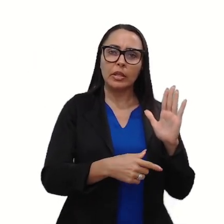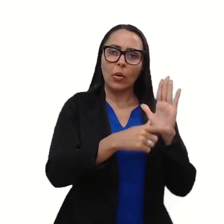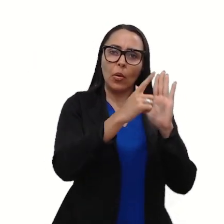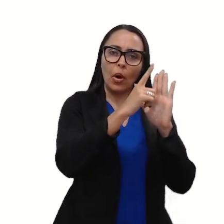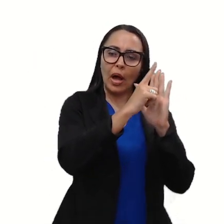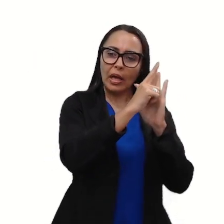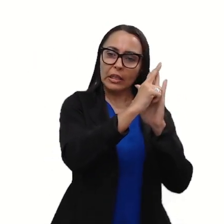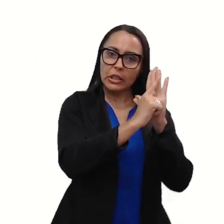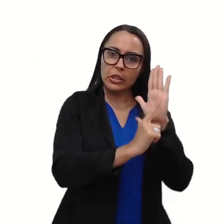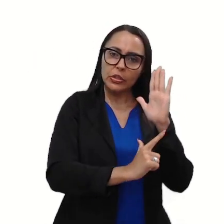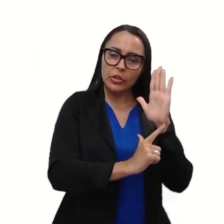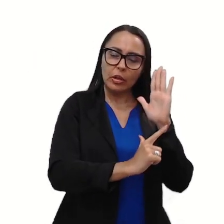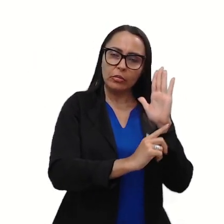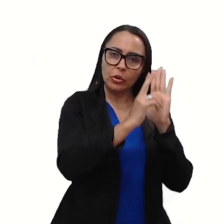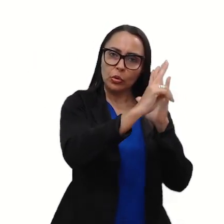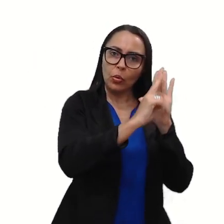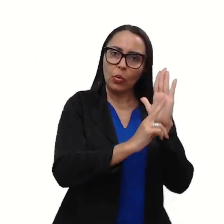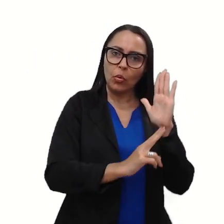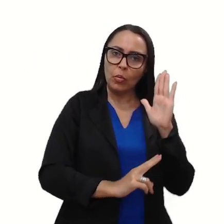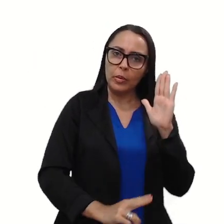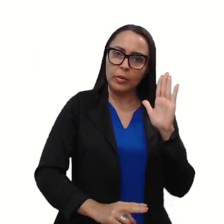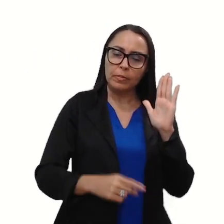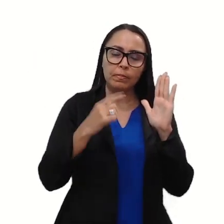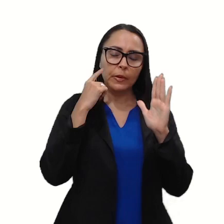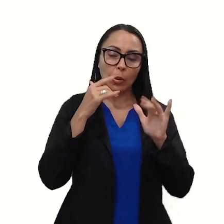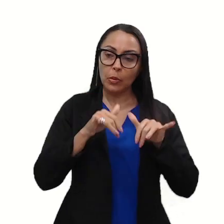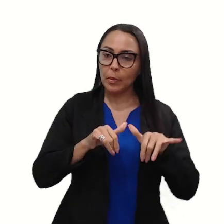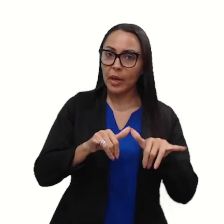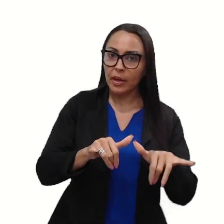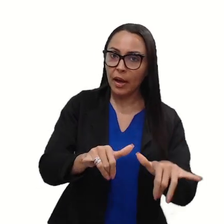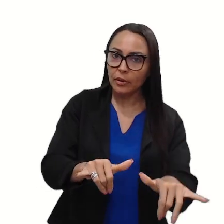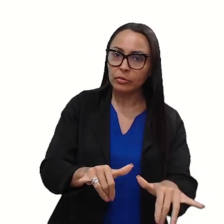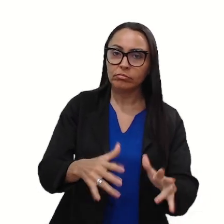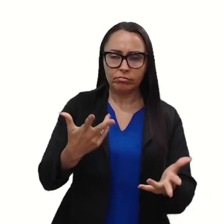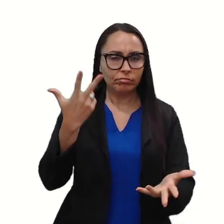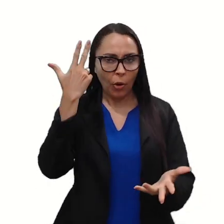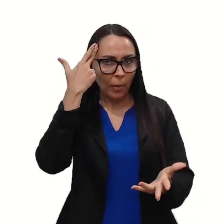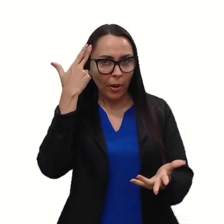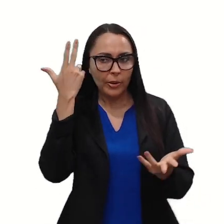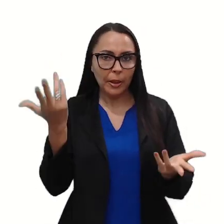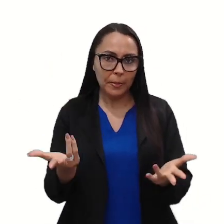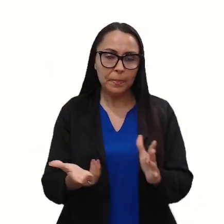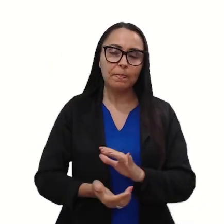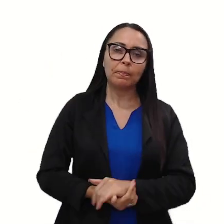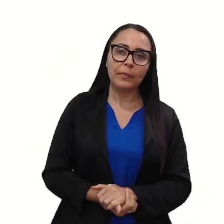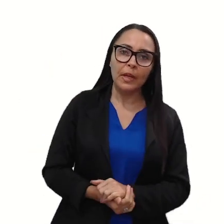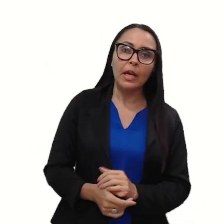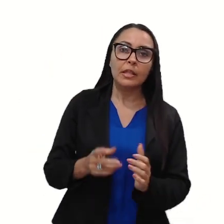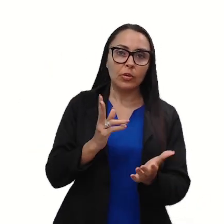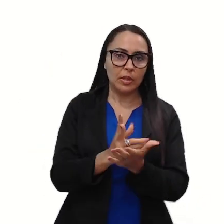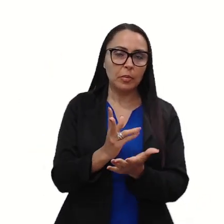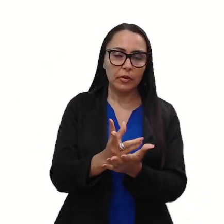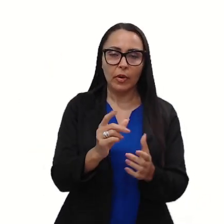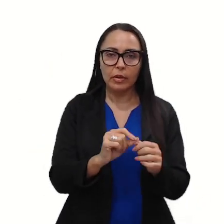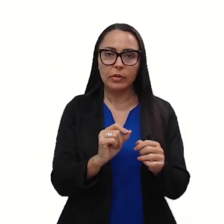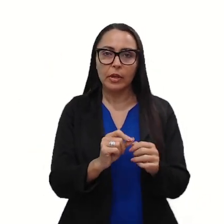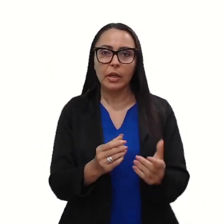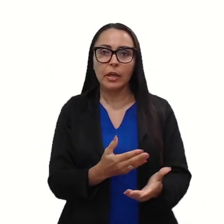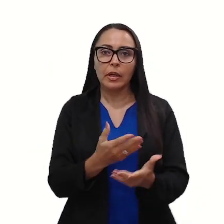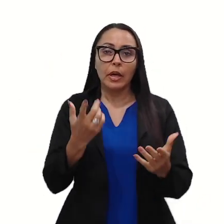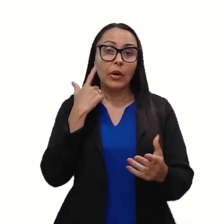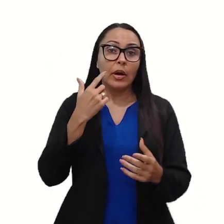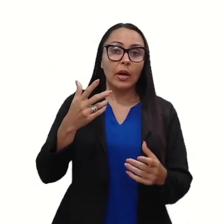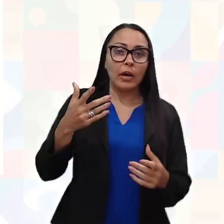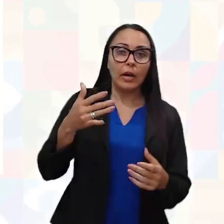Ou a lista de roupinhas para comprar depois? Muito normal isso acontecer, né? Pois é, eu também sempre faço isso. E isso é um